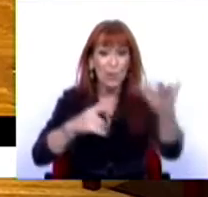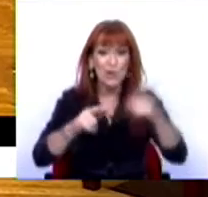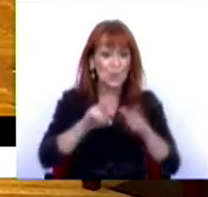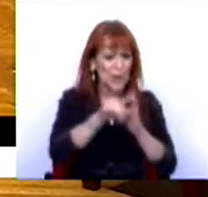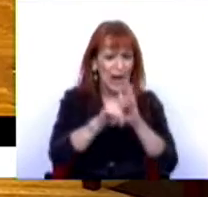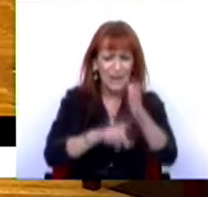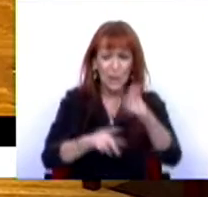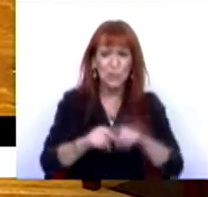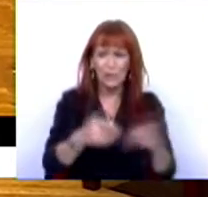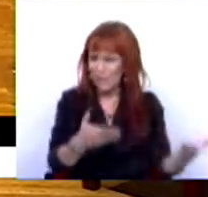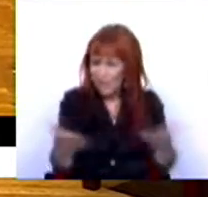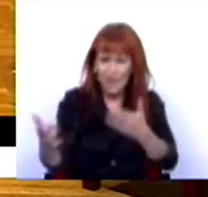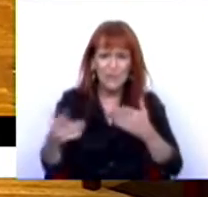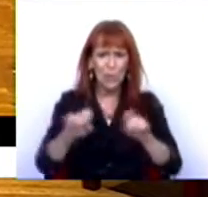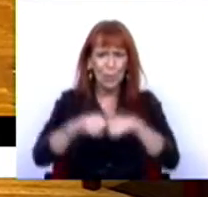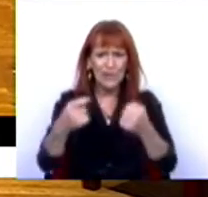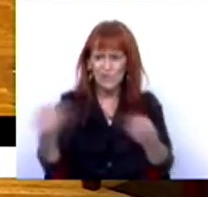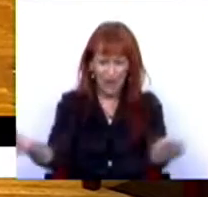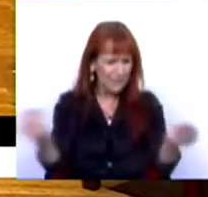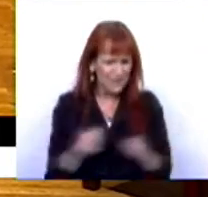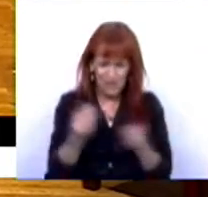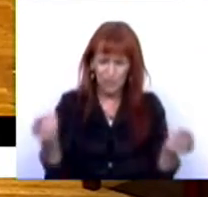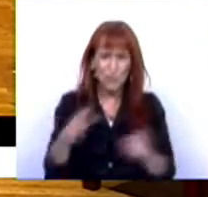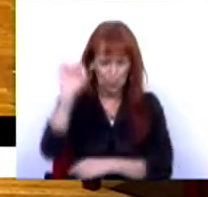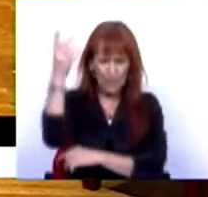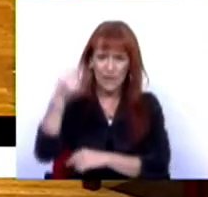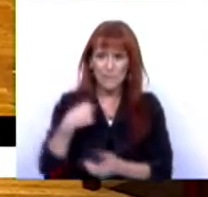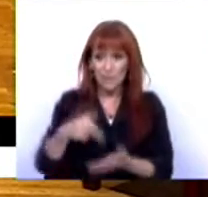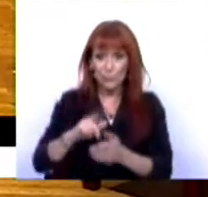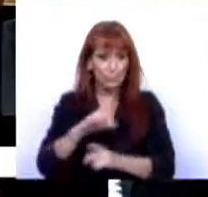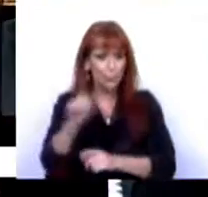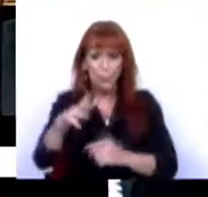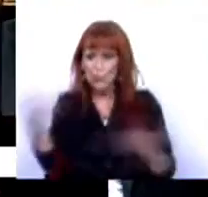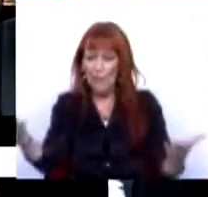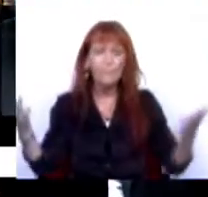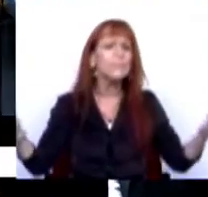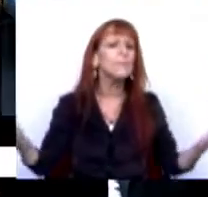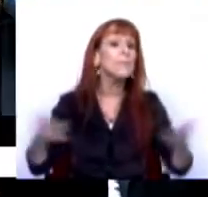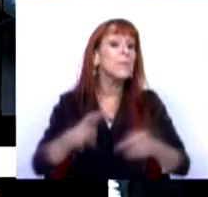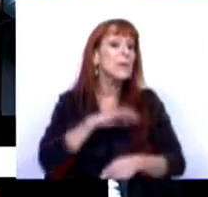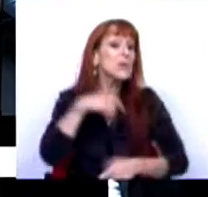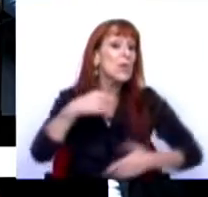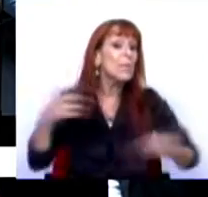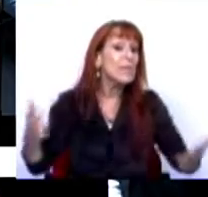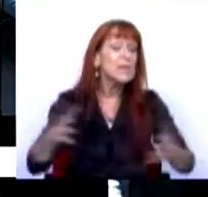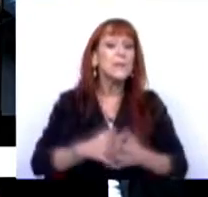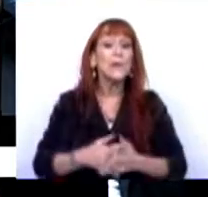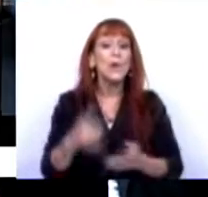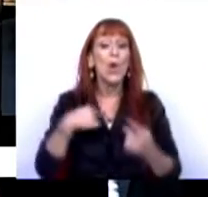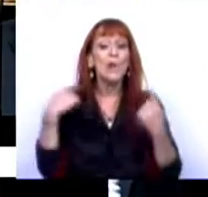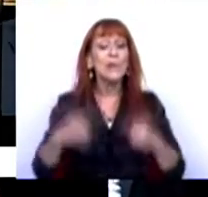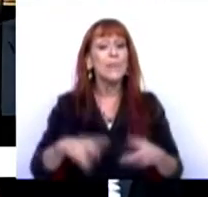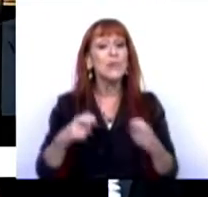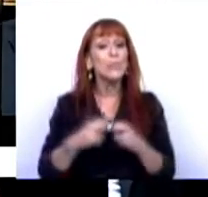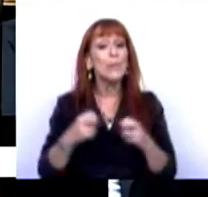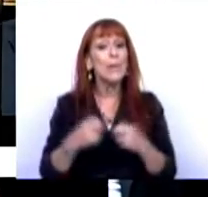partido, este partido, este partido aqui nos apresentou. Há também o PAN, que já que não está. Bem, Sr. Presidente, nós temos aqui